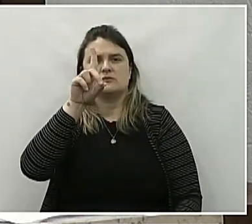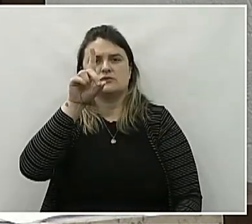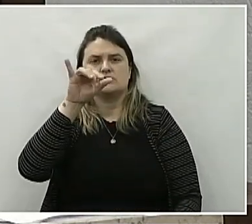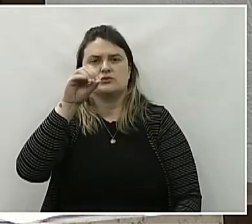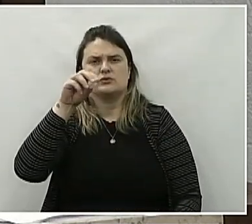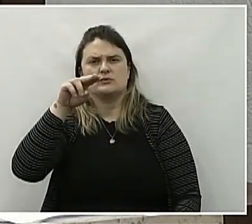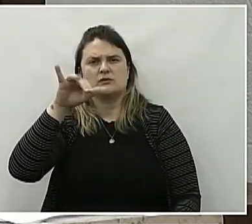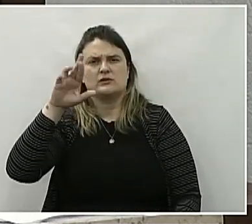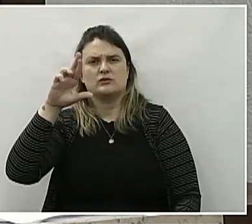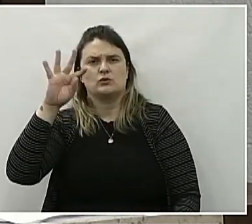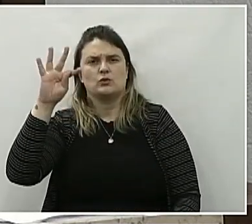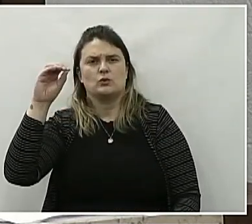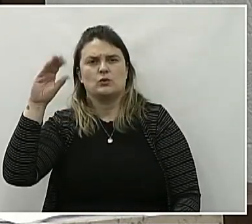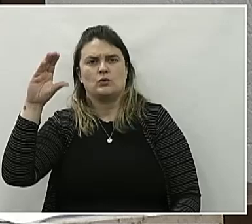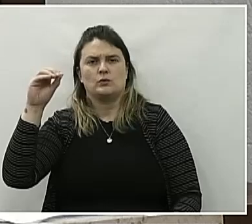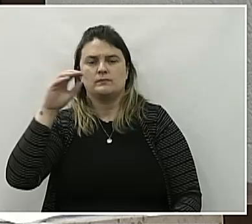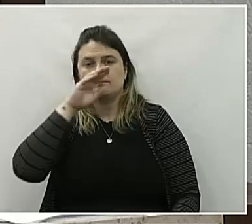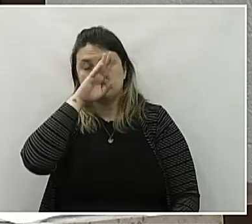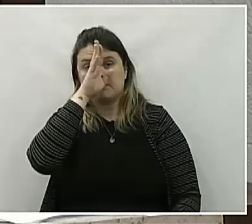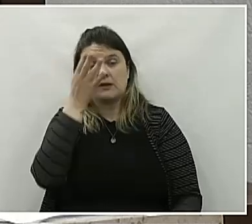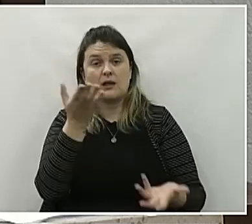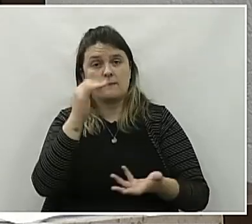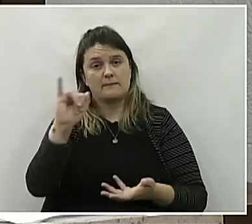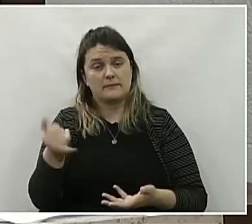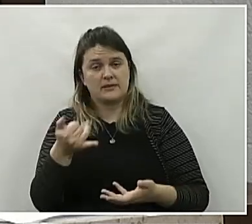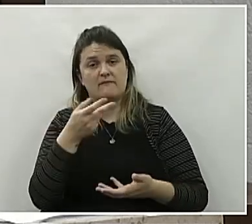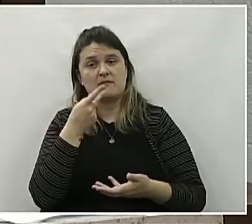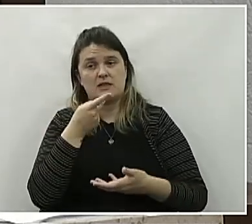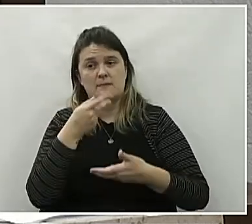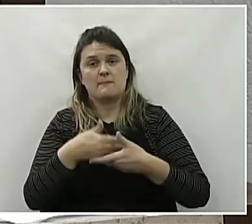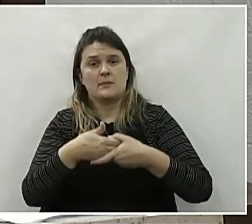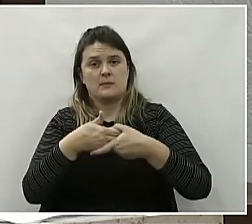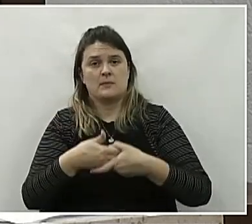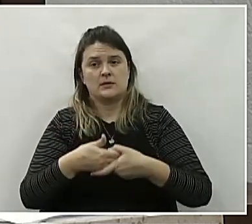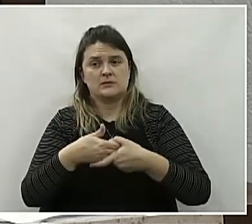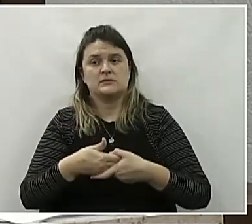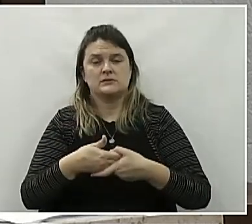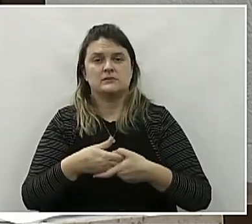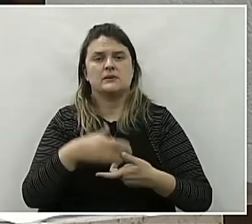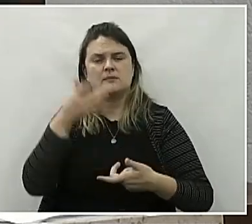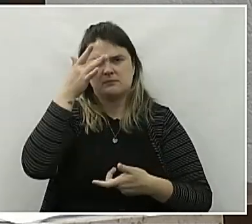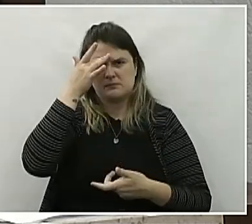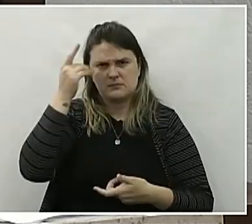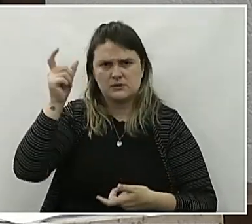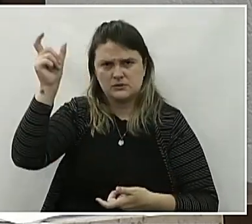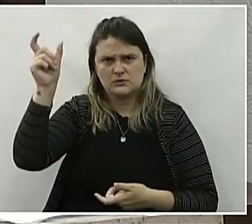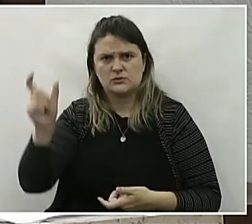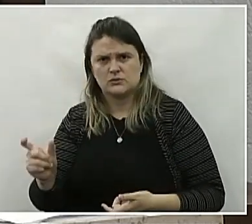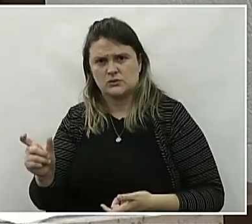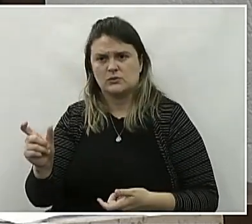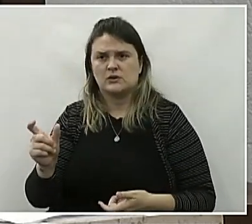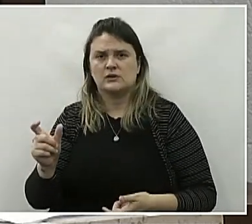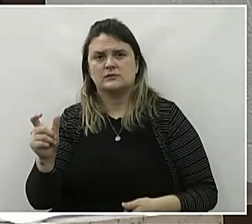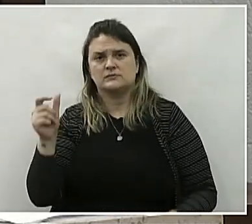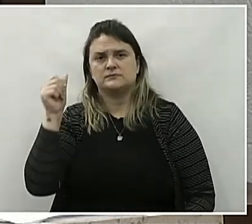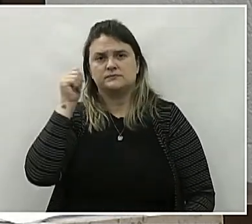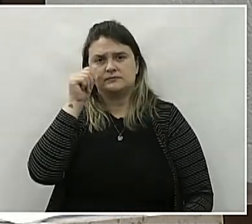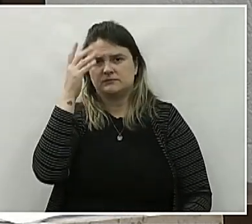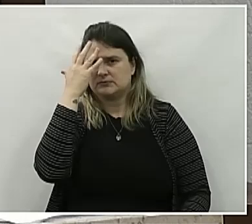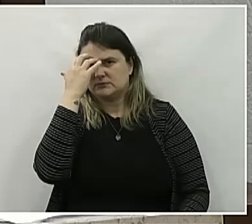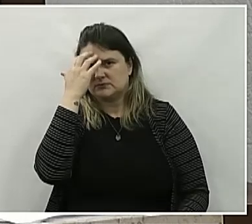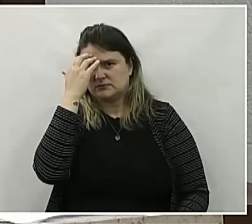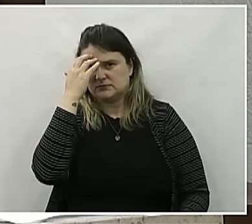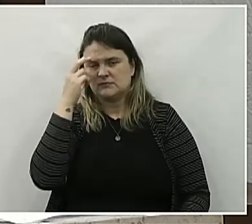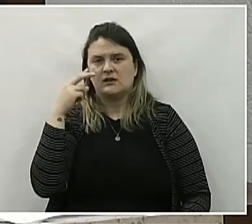Quero aproveitar aqui também parabenizar uma pessoa, a Thais Biberbach,